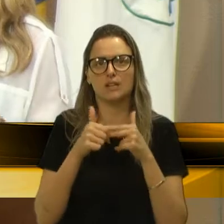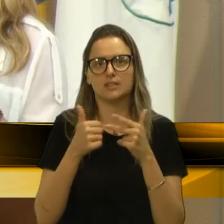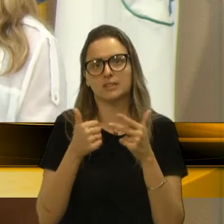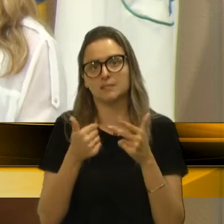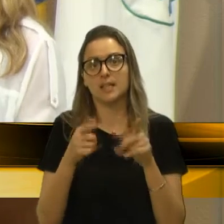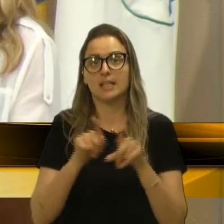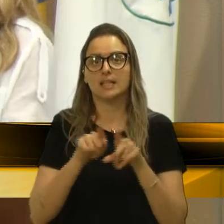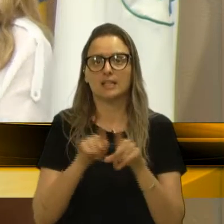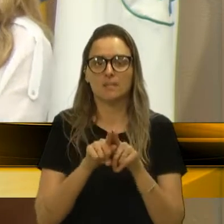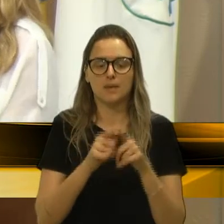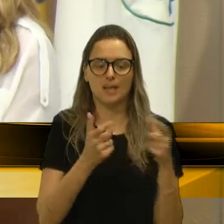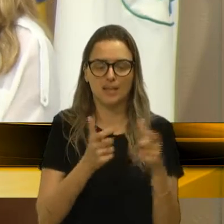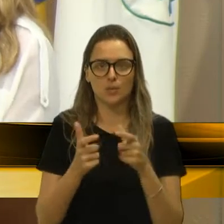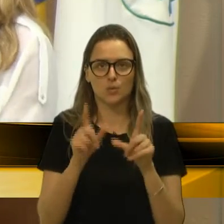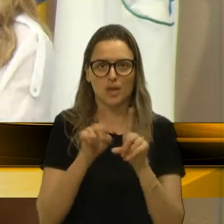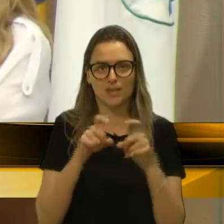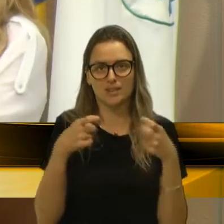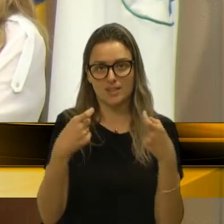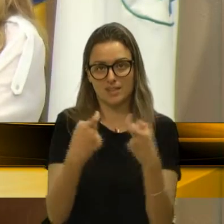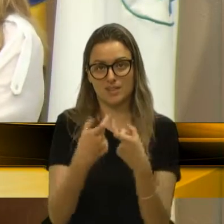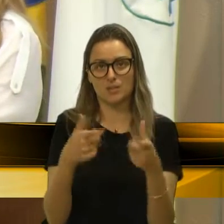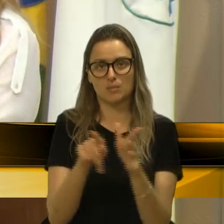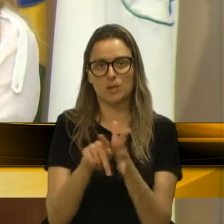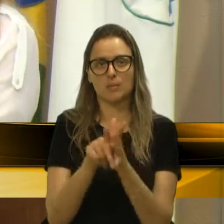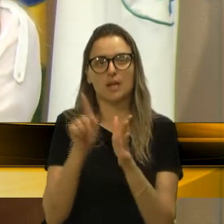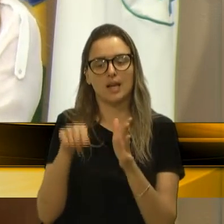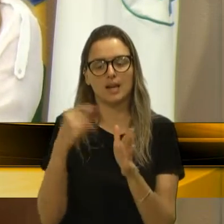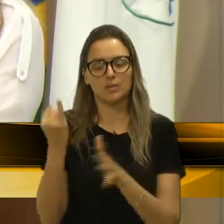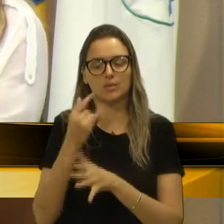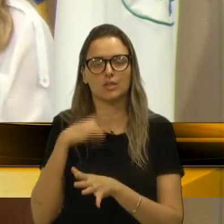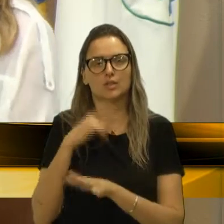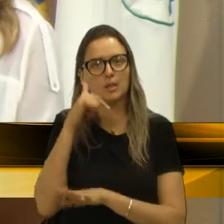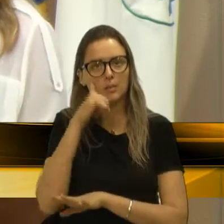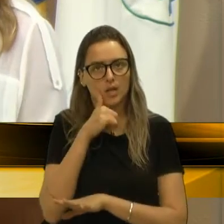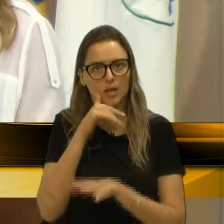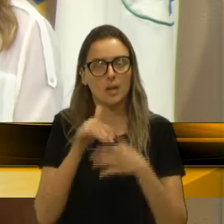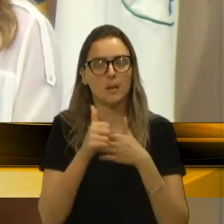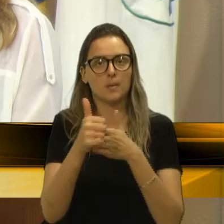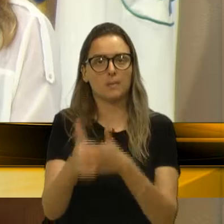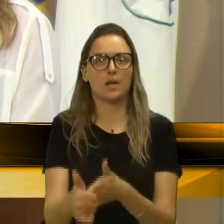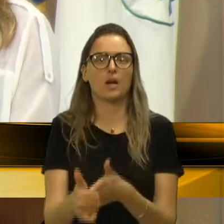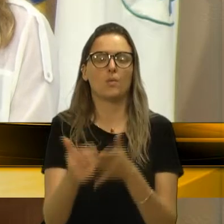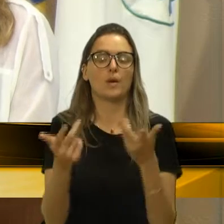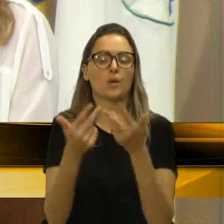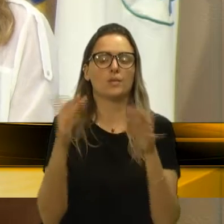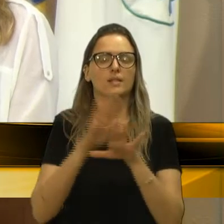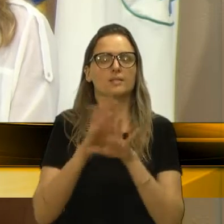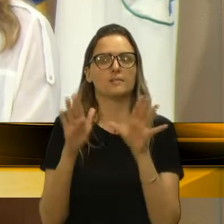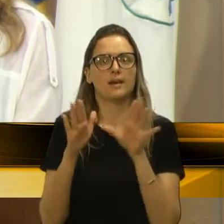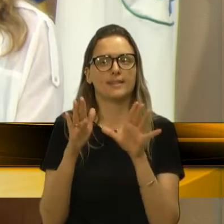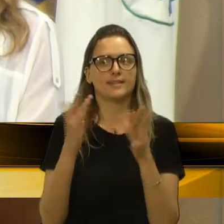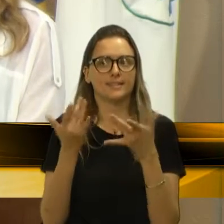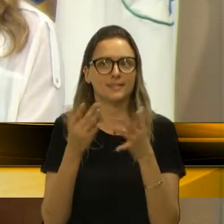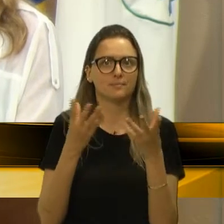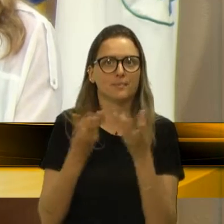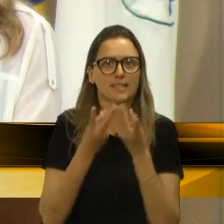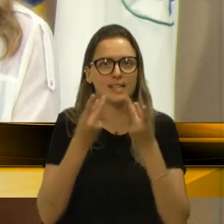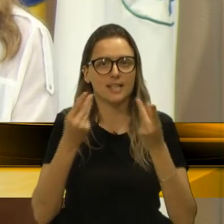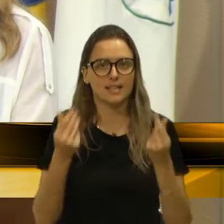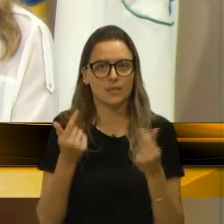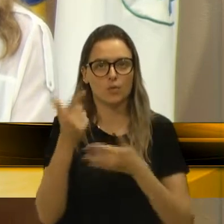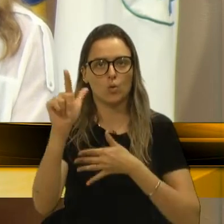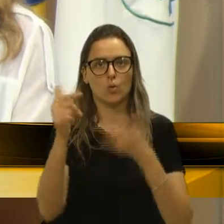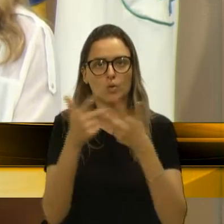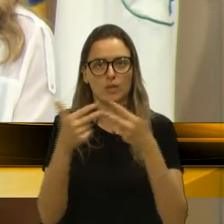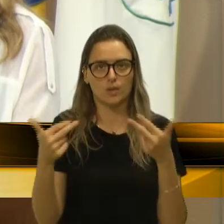Então, a importância de ter mulheres também para acompanhar essas situações delicadas. Outro critério,